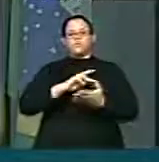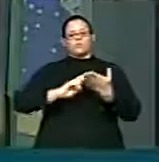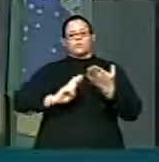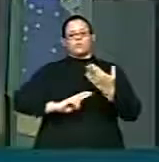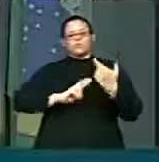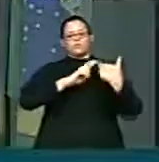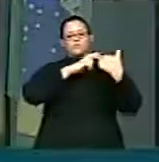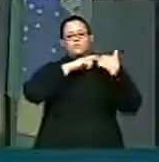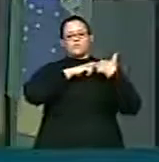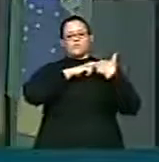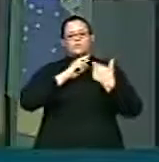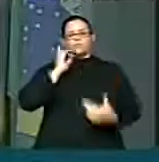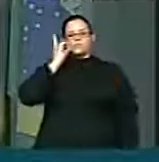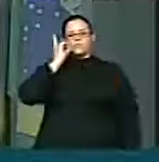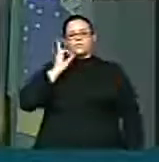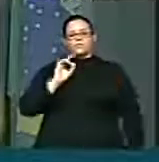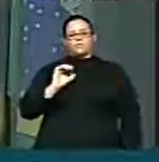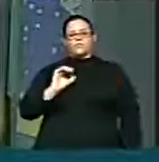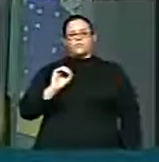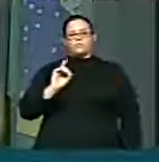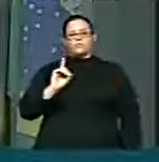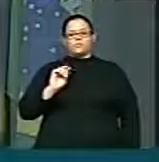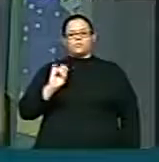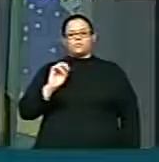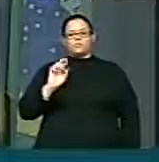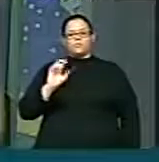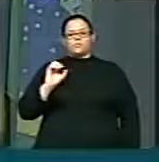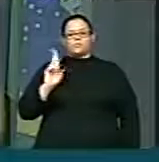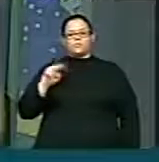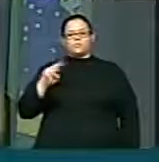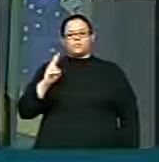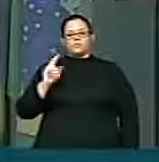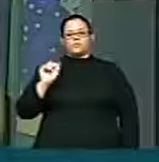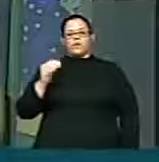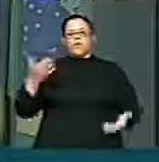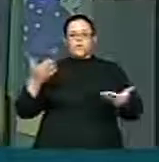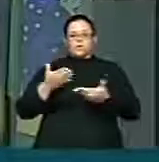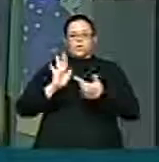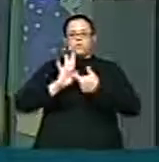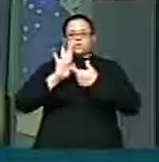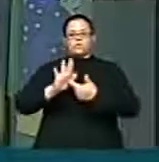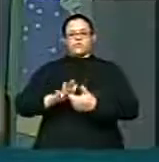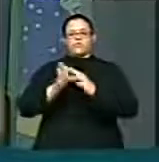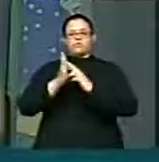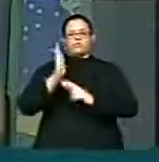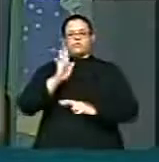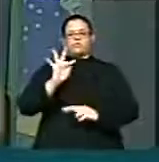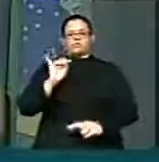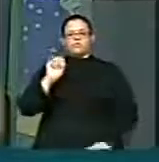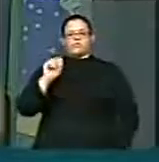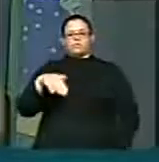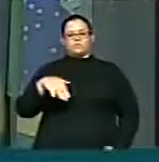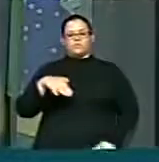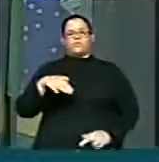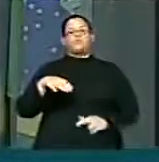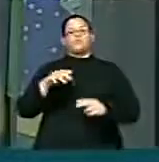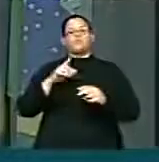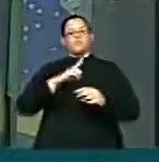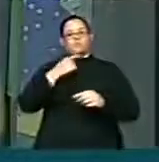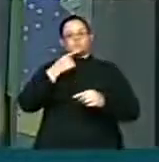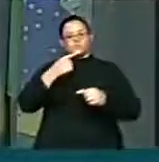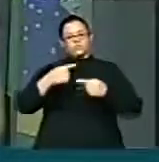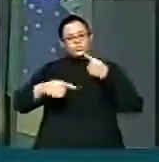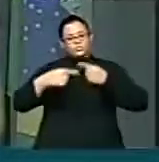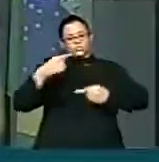Cunha, Odair Cunha, está agora apresentando o relatório final, está em fase de discussão